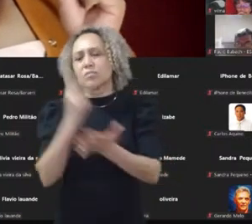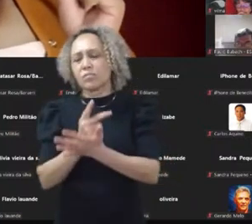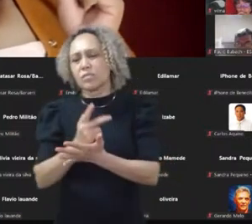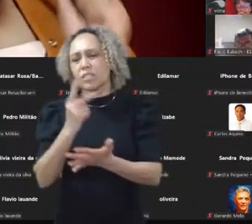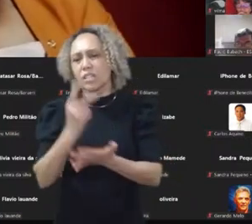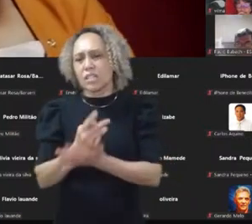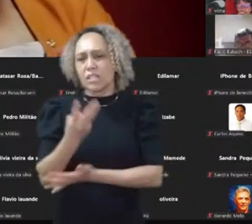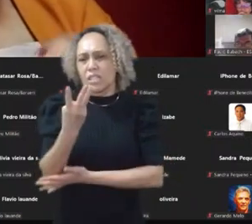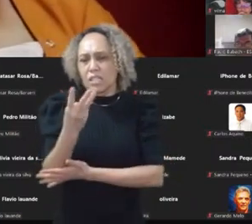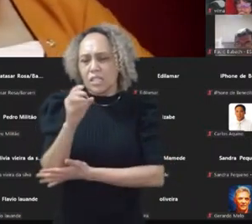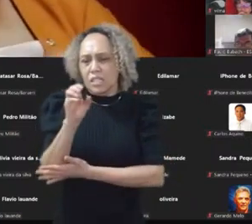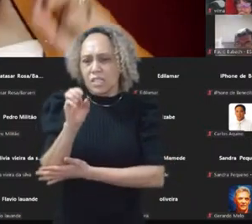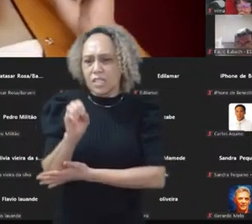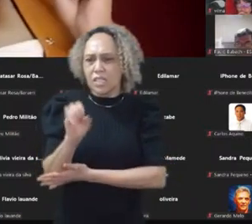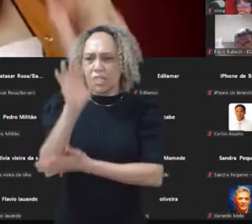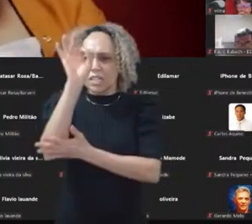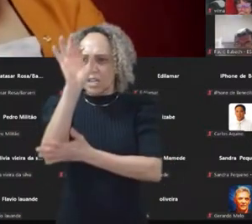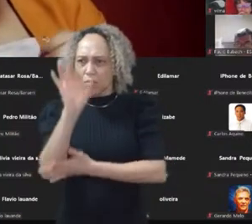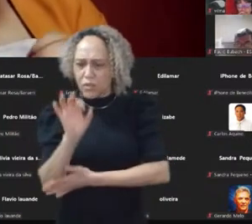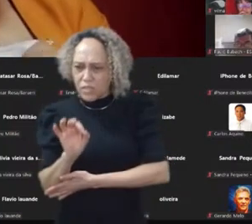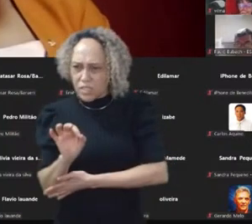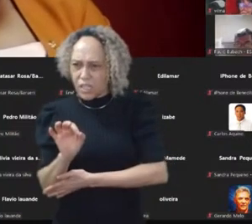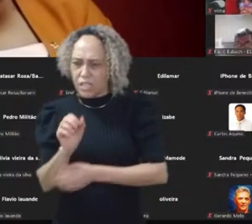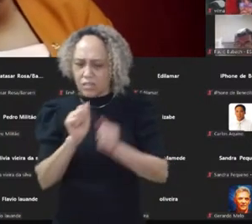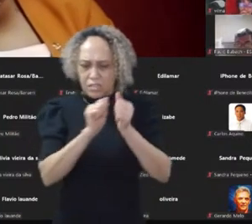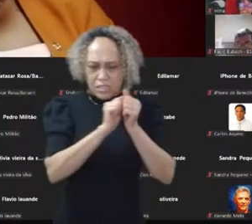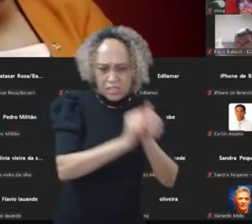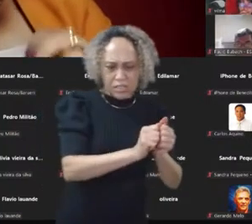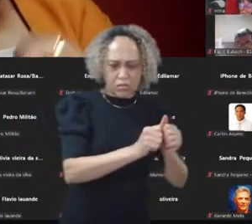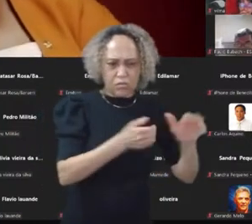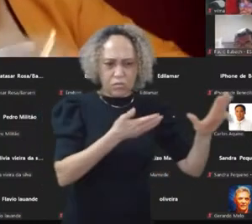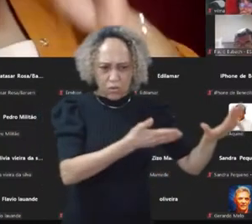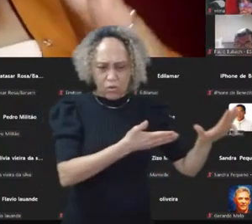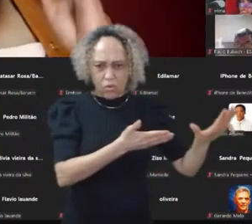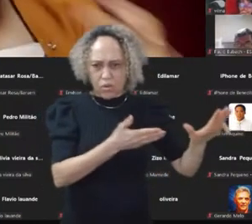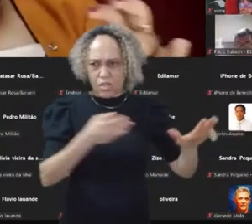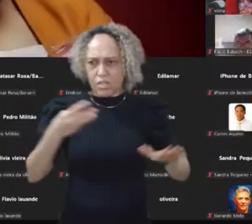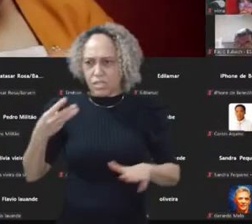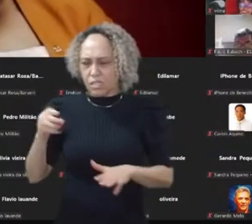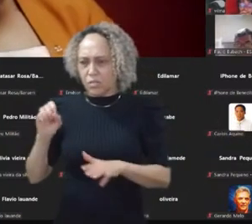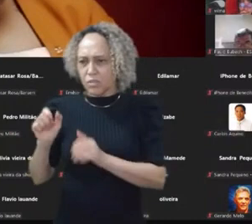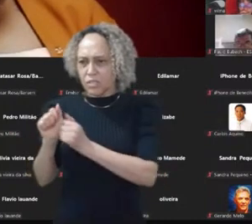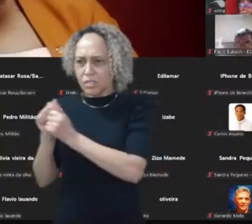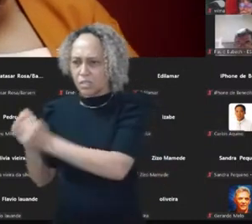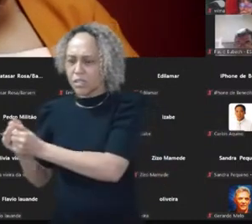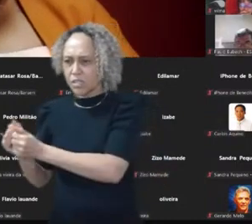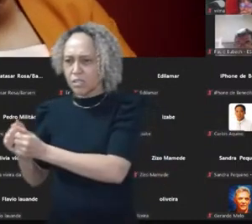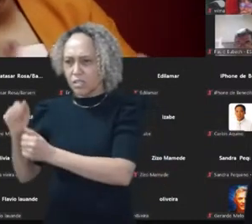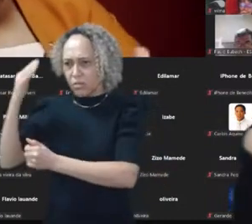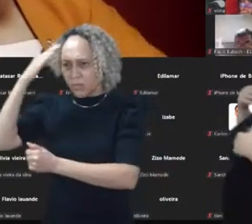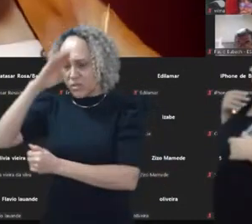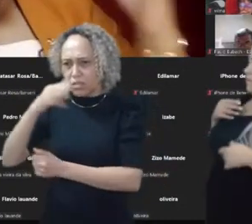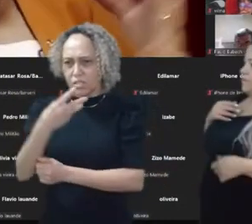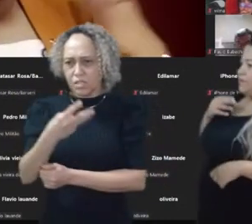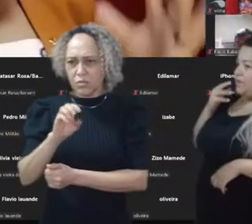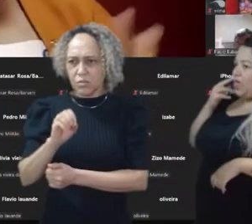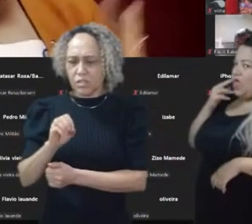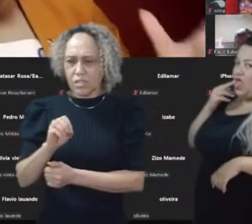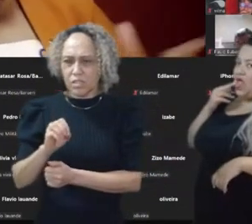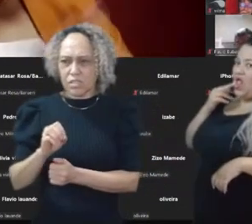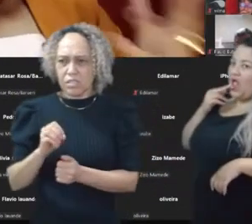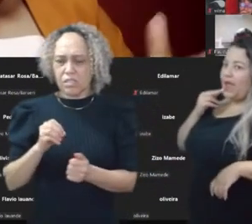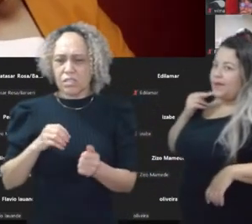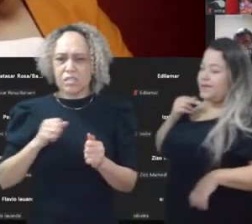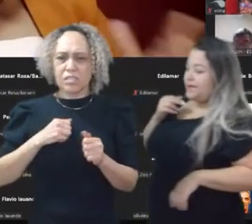de pessoas que estão com Lula, 30% de pessoas que estão com Bolsonaro e 30% de pessoas que estão